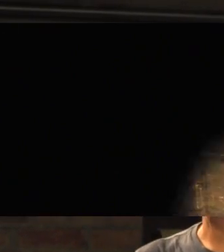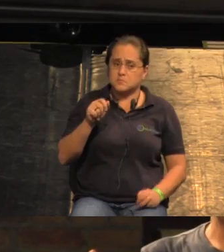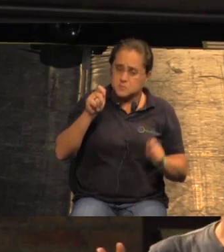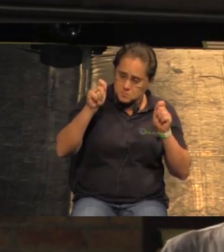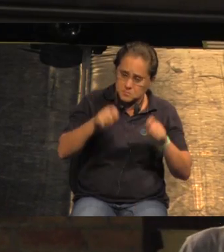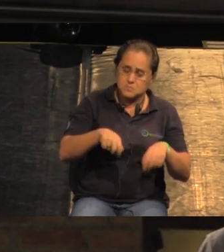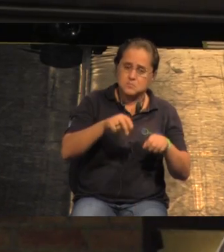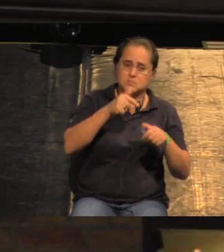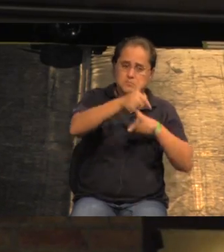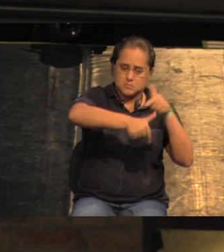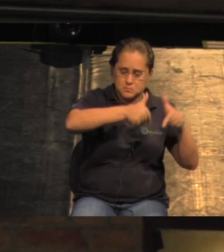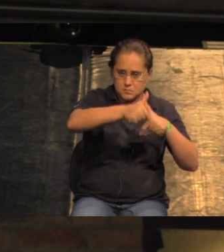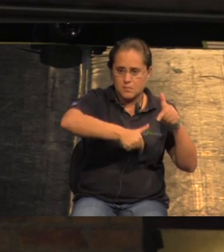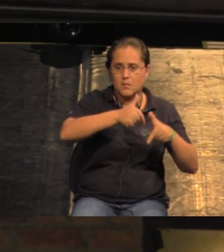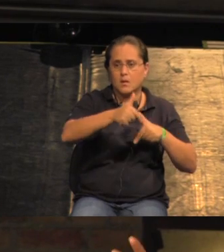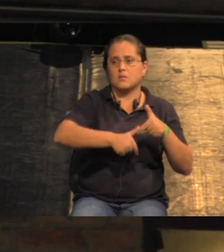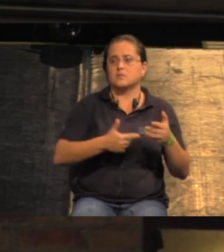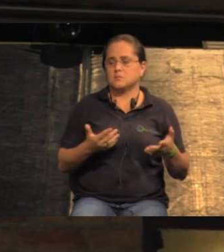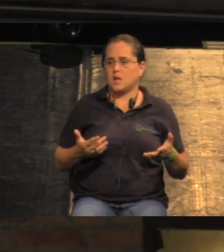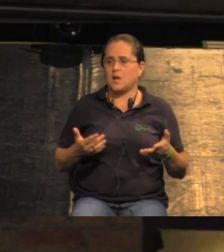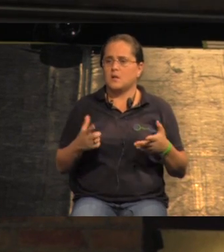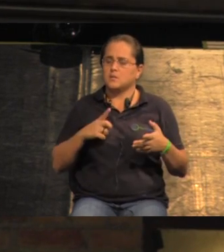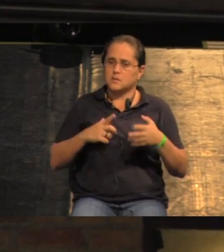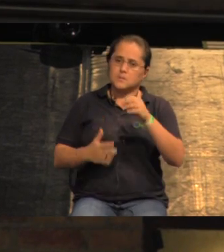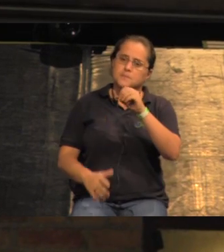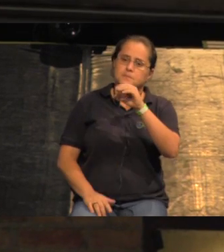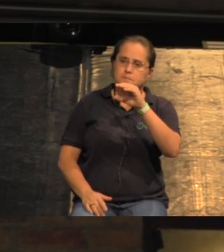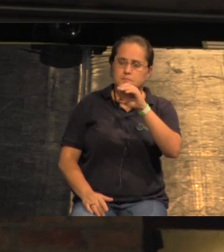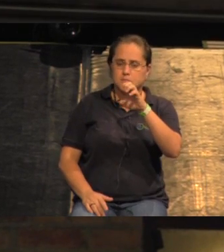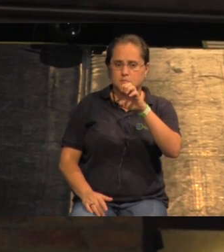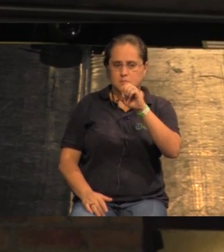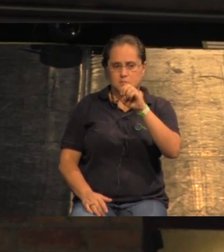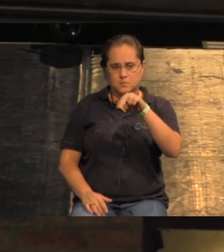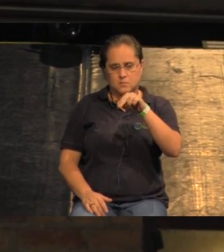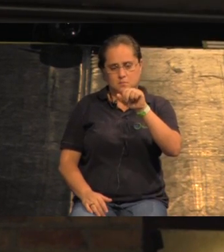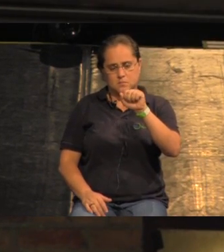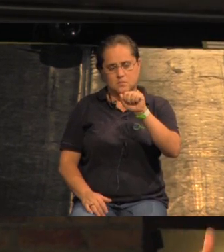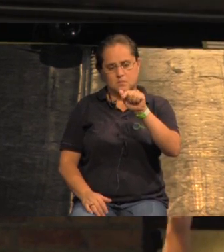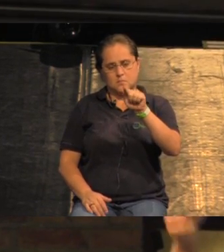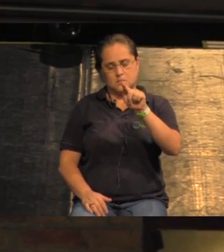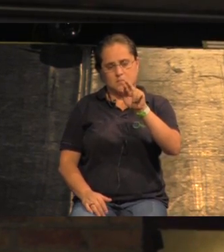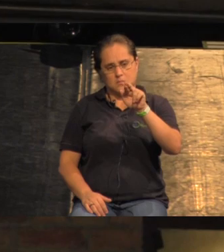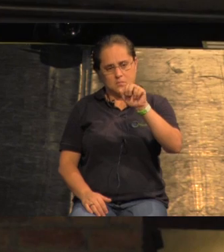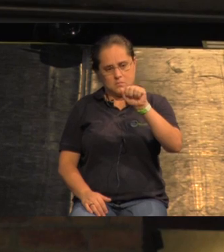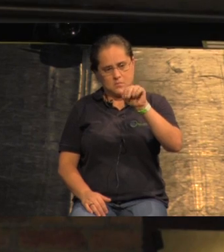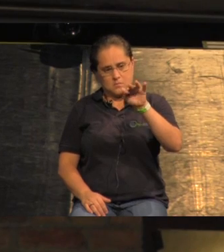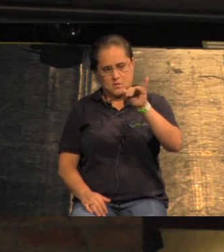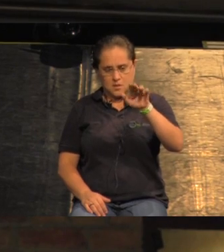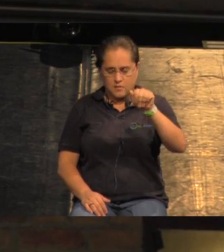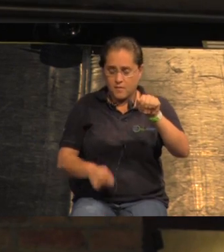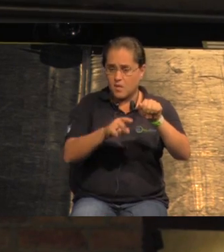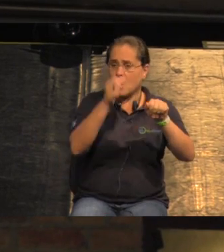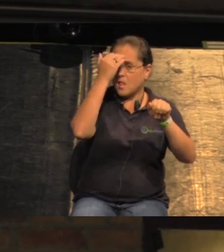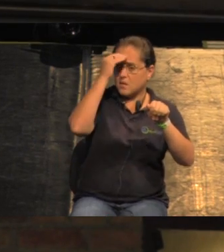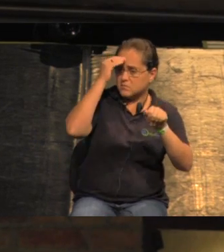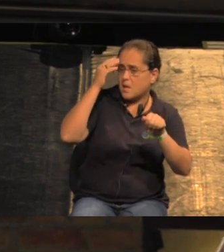atuação. Assim como tem o oceanógrafo, oceanografia é uma área de atuação. Mas ali tem o cara que entende de tartaruga,